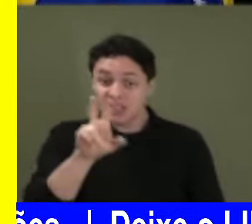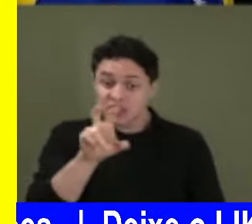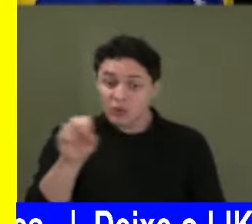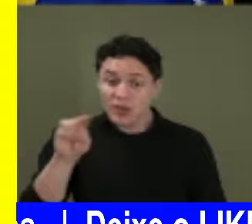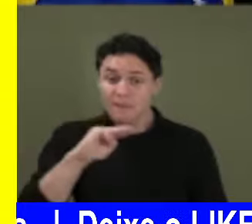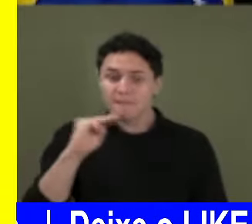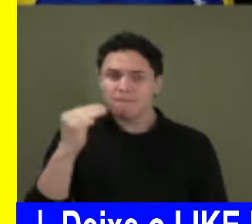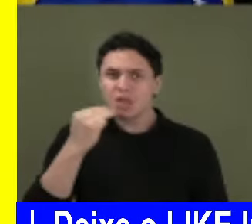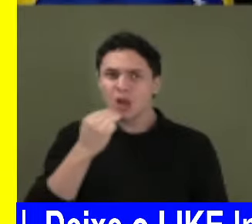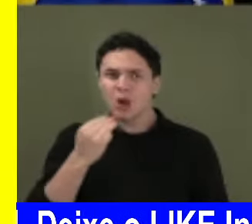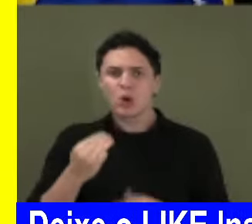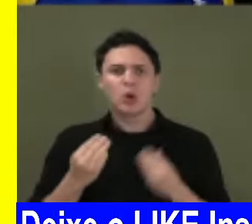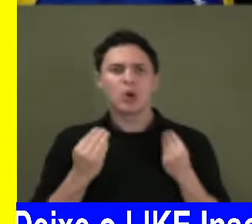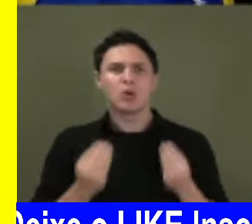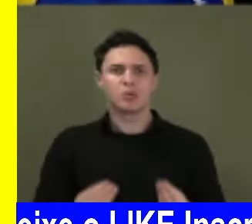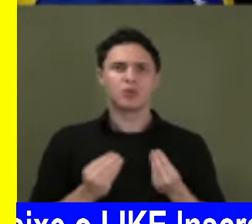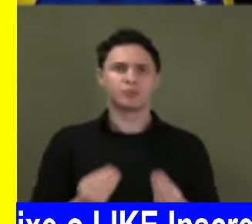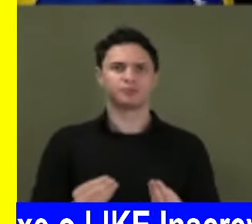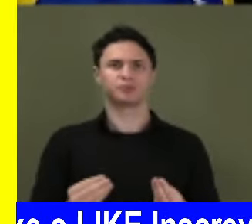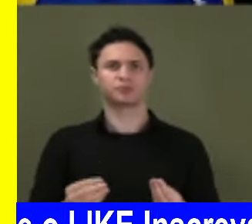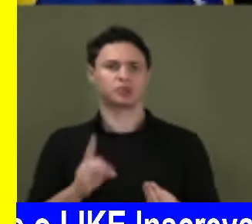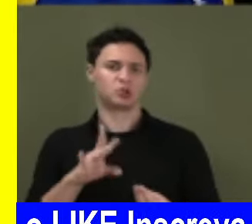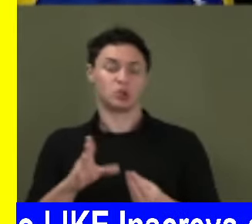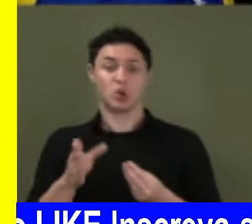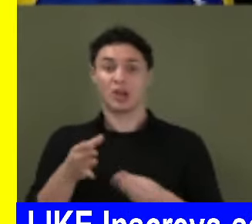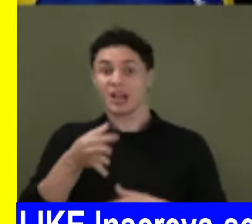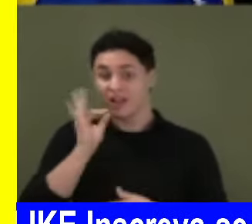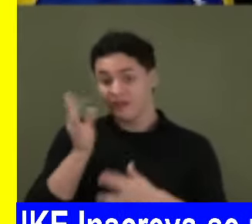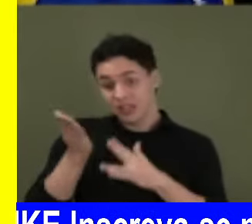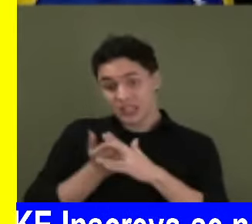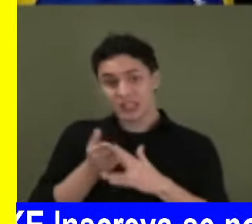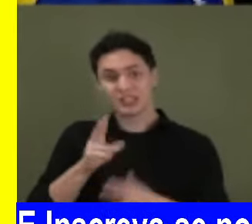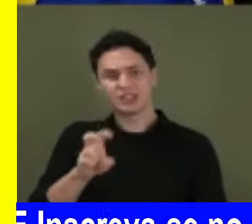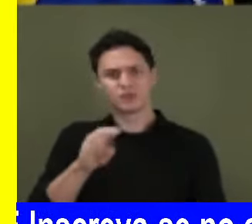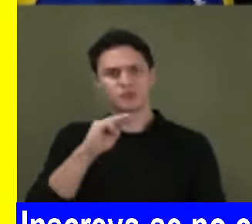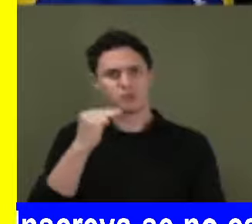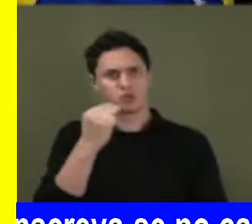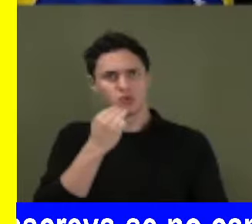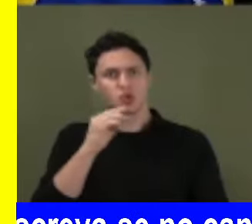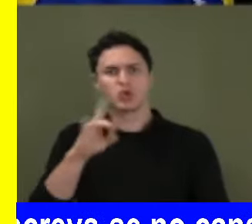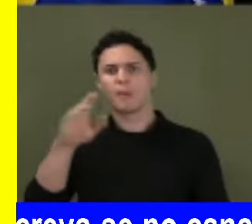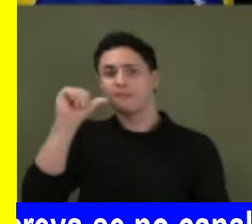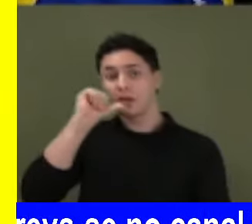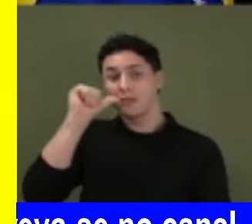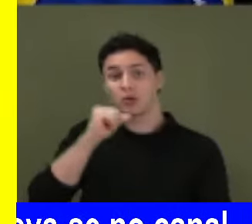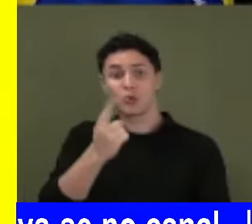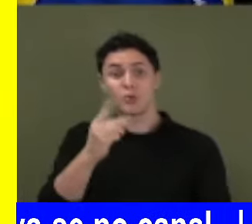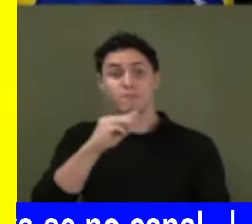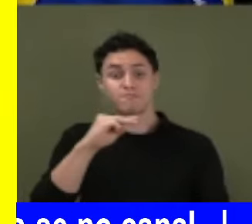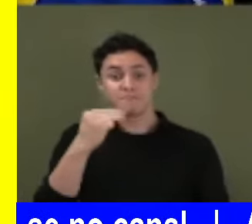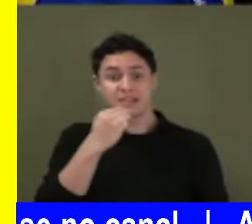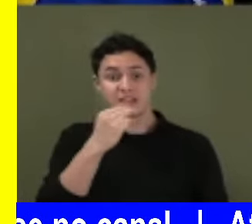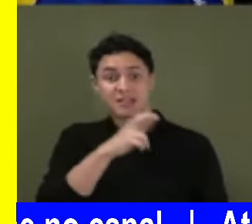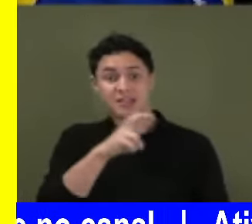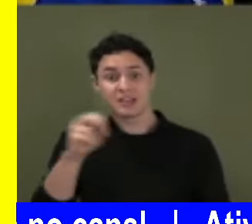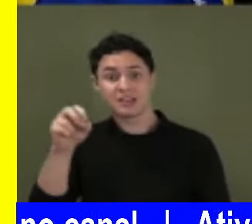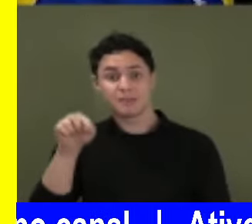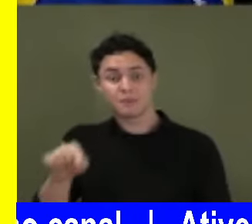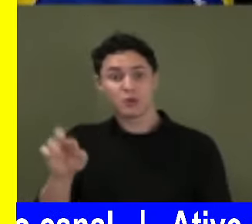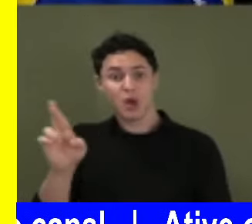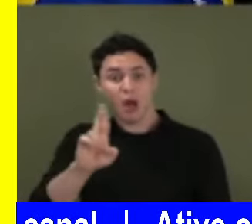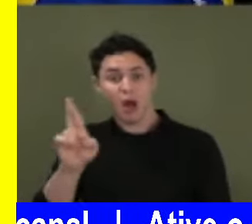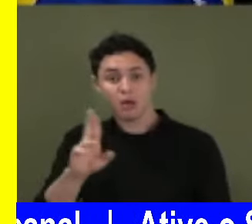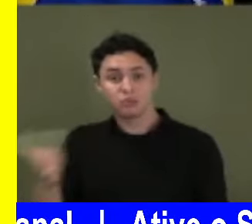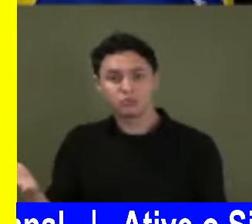milhões, gente, esse evento do BRICS. E só com Coffee Break, 5 milhões. Só com bebida, 1 milhão e meio de bebida.